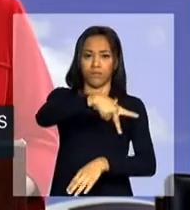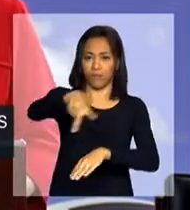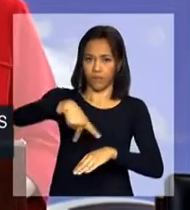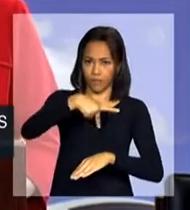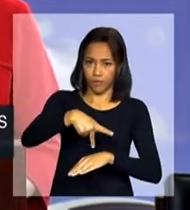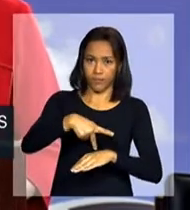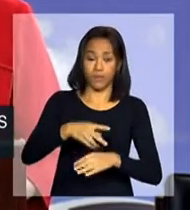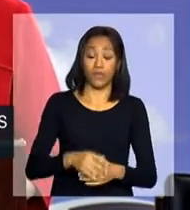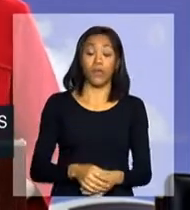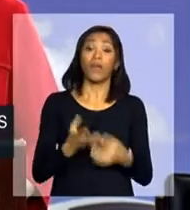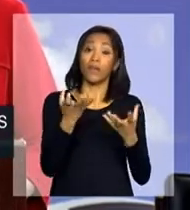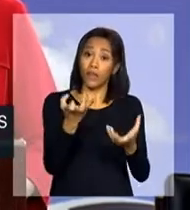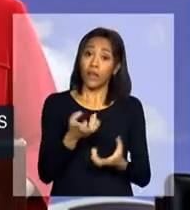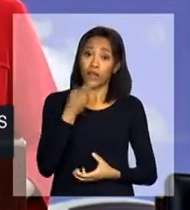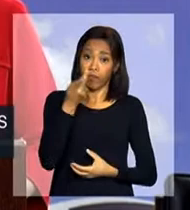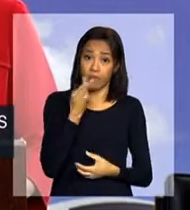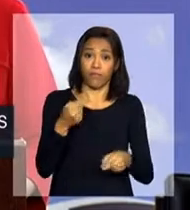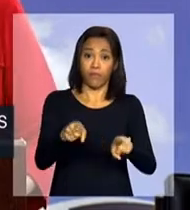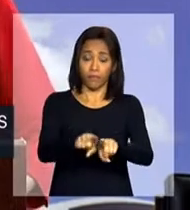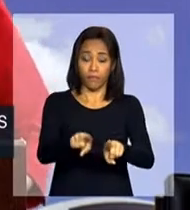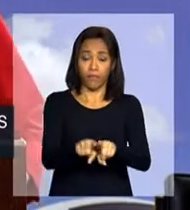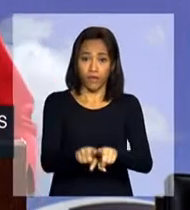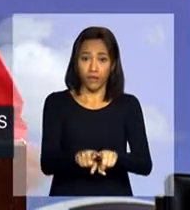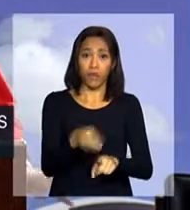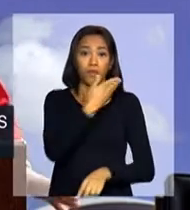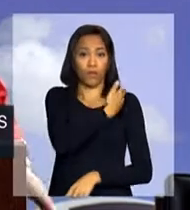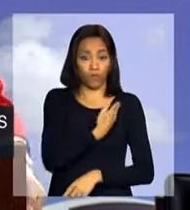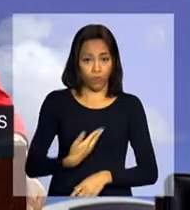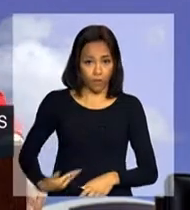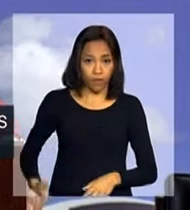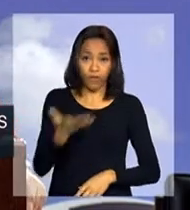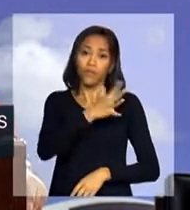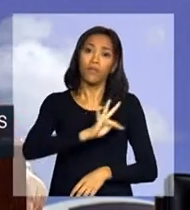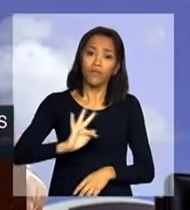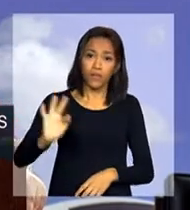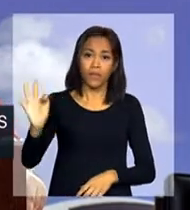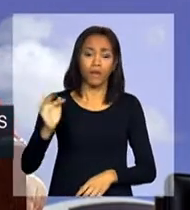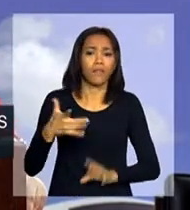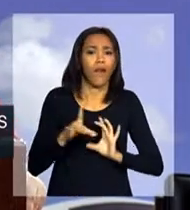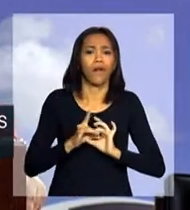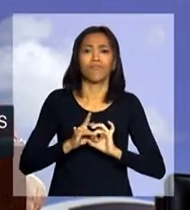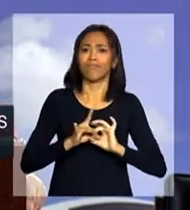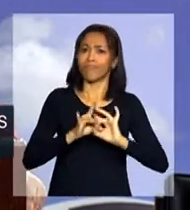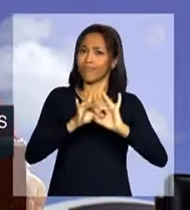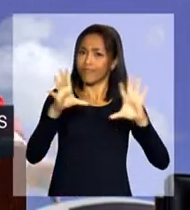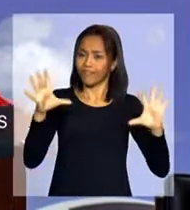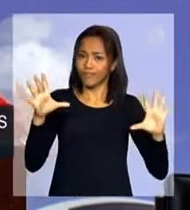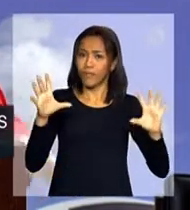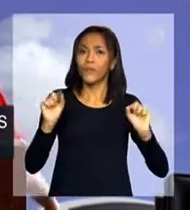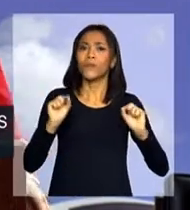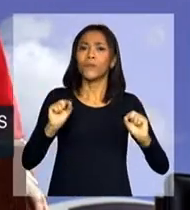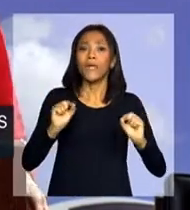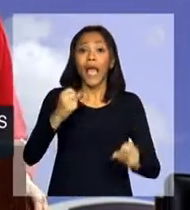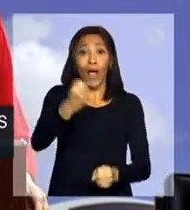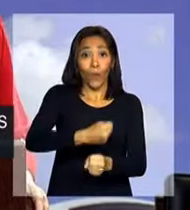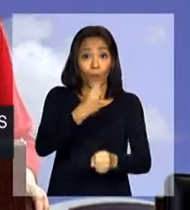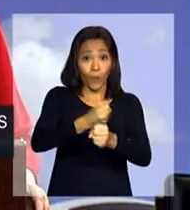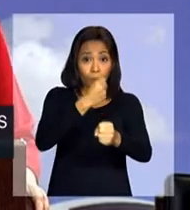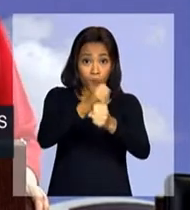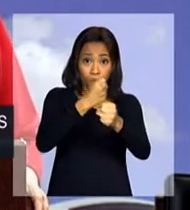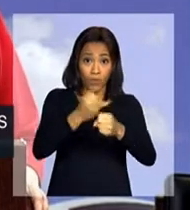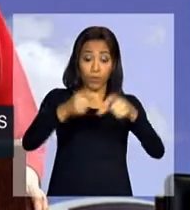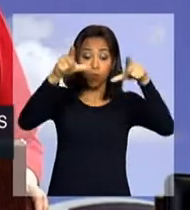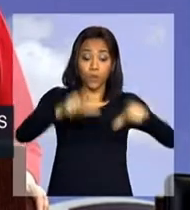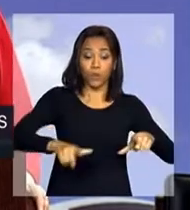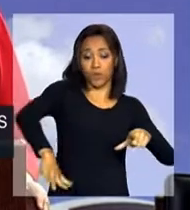Quero dizer também que o governo federal se dispõe a construir o espaço